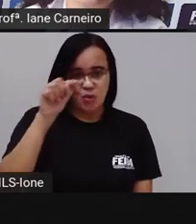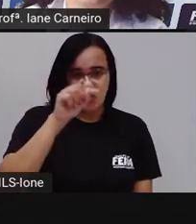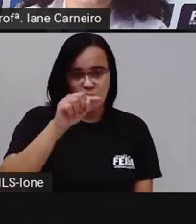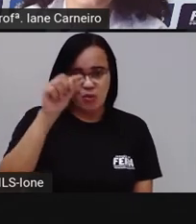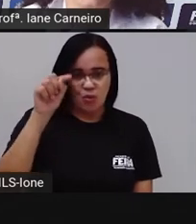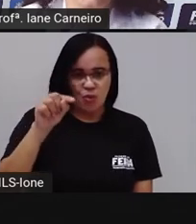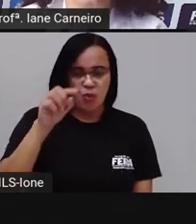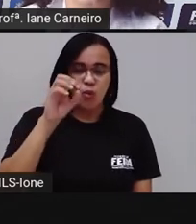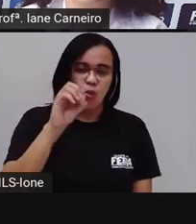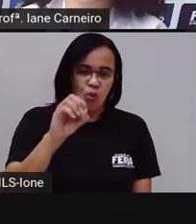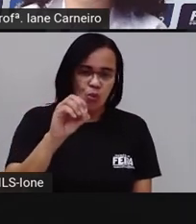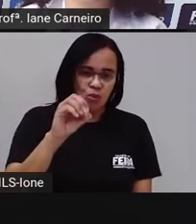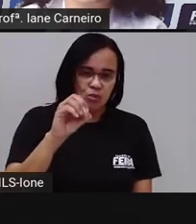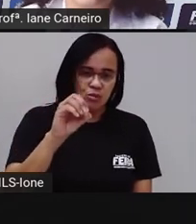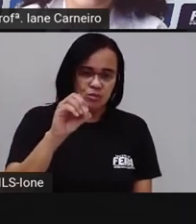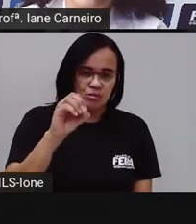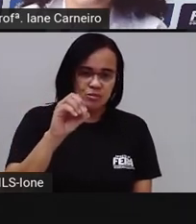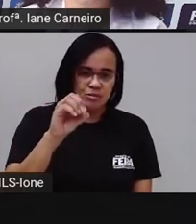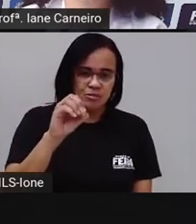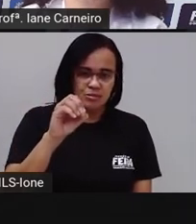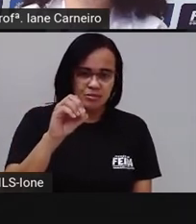ó, para fazer o som do o, tá bom?